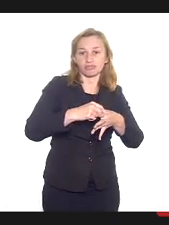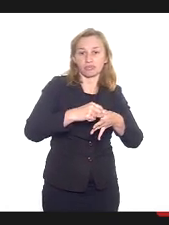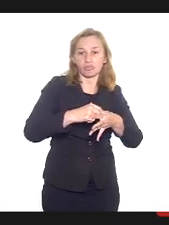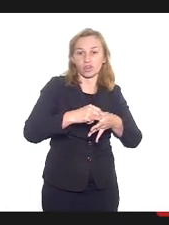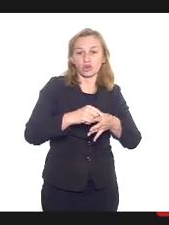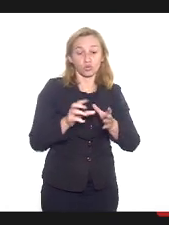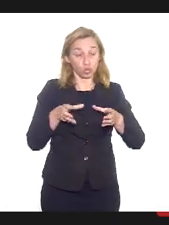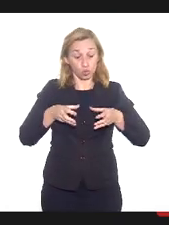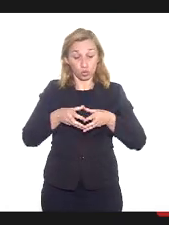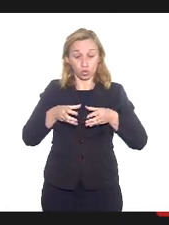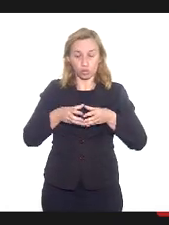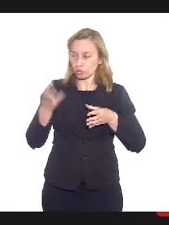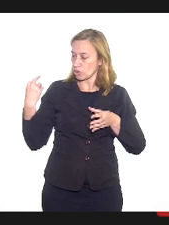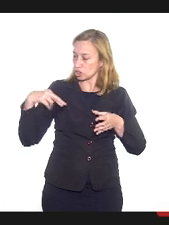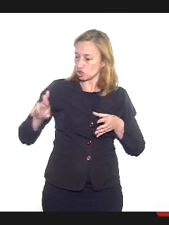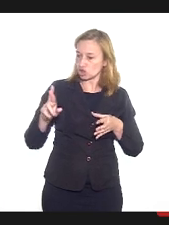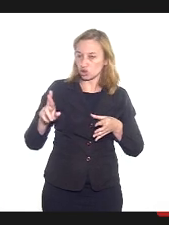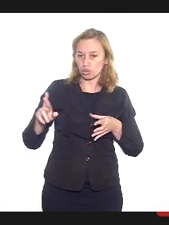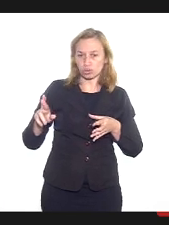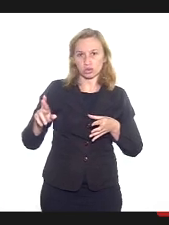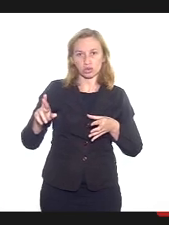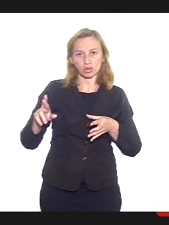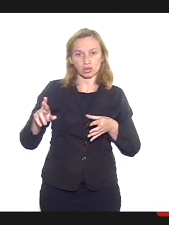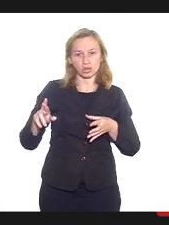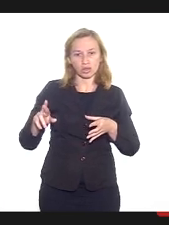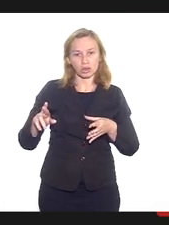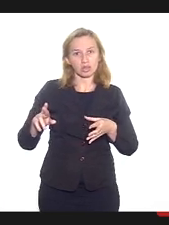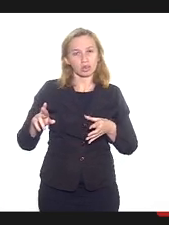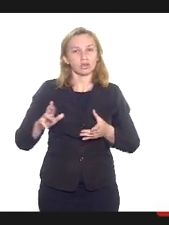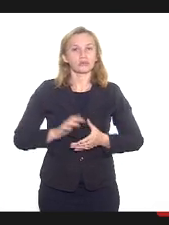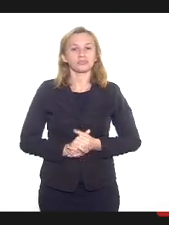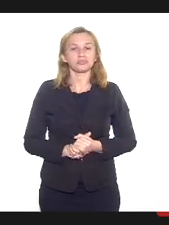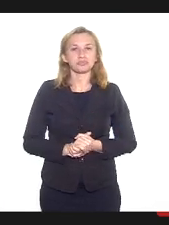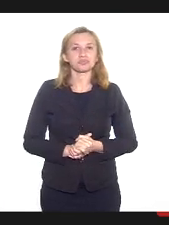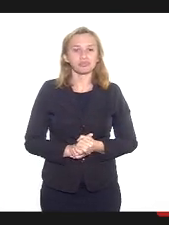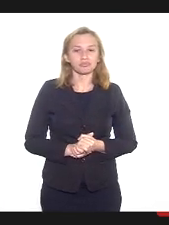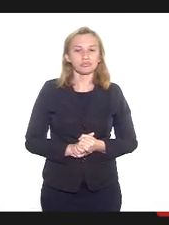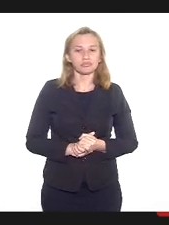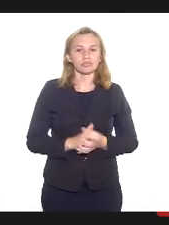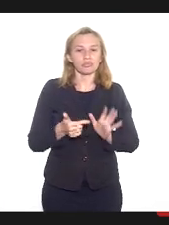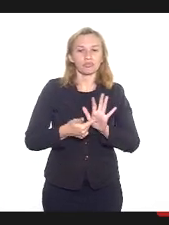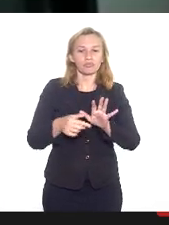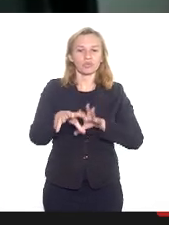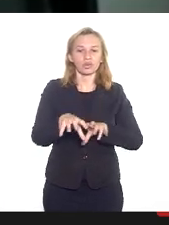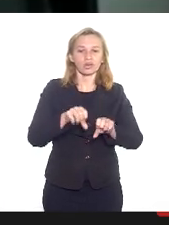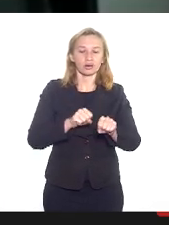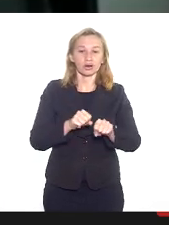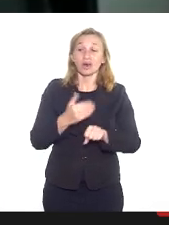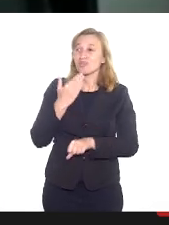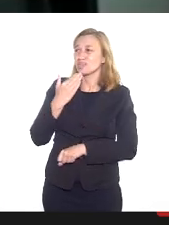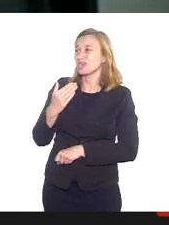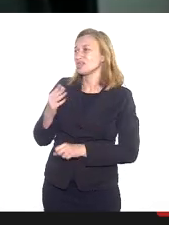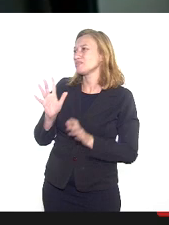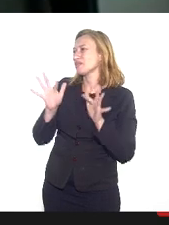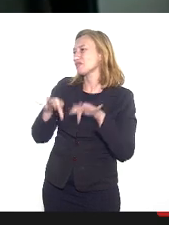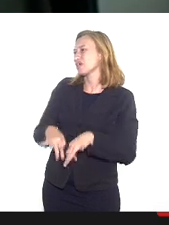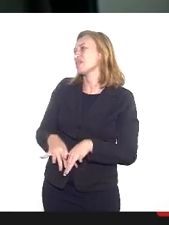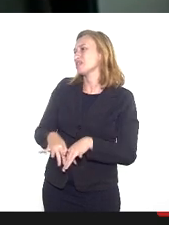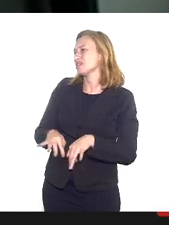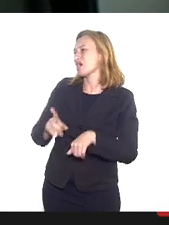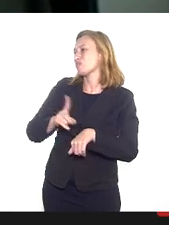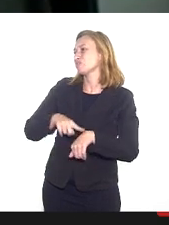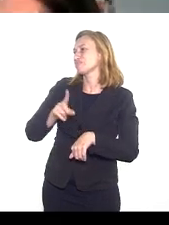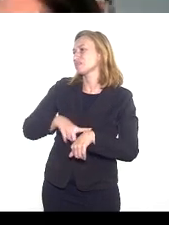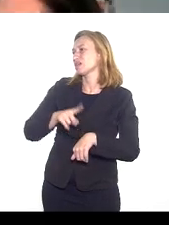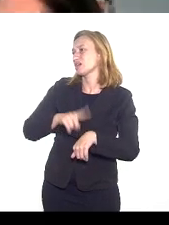uma comunidade religiosa, espiritual, isso pressupõe uma formação... Deputado Valdeck, eu vou pedir para o senhor concluir para poder